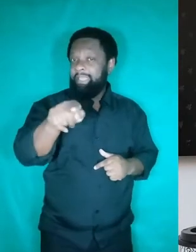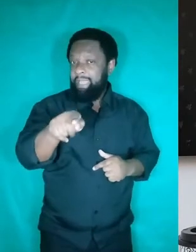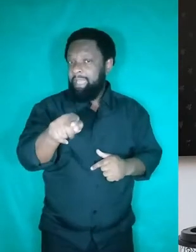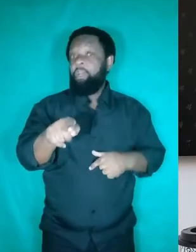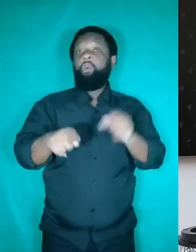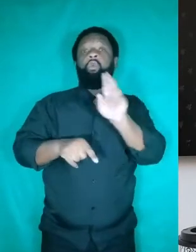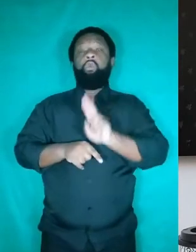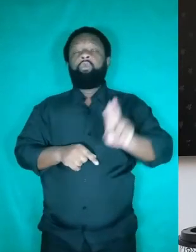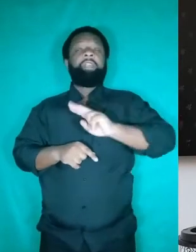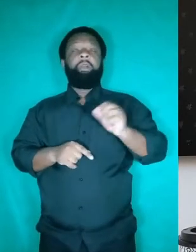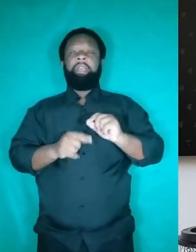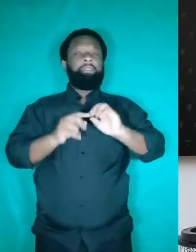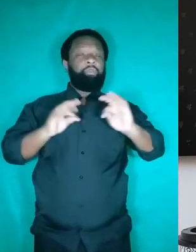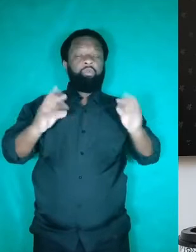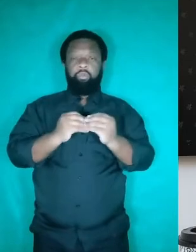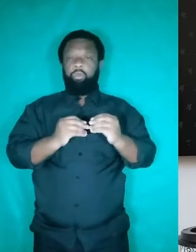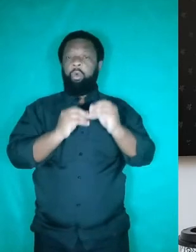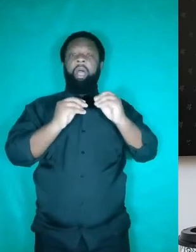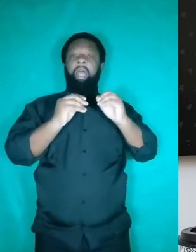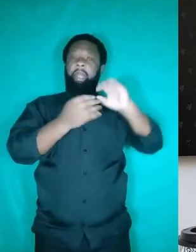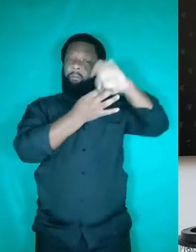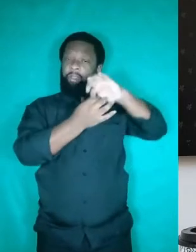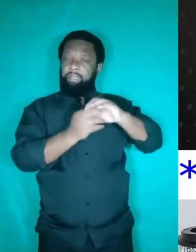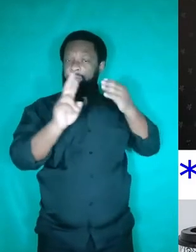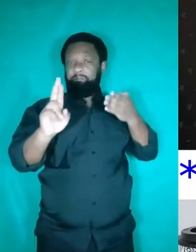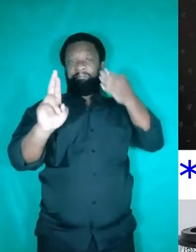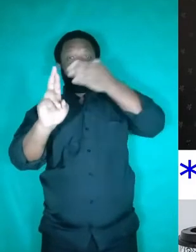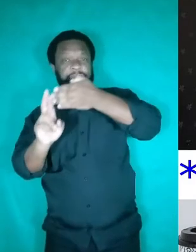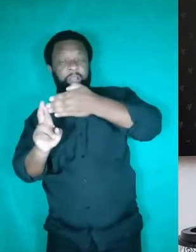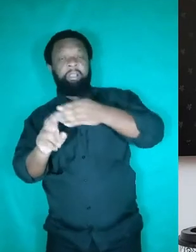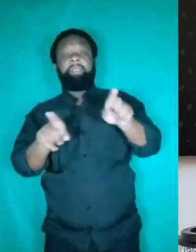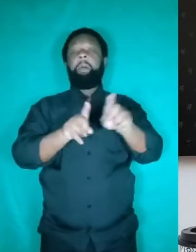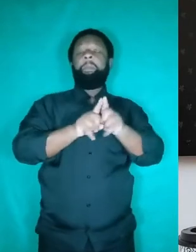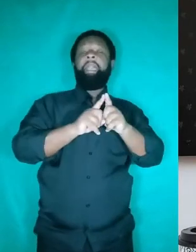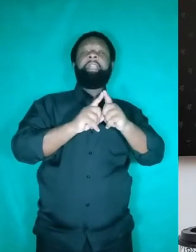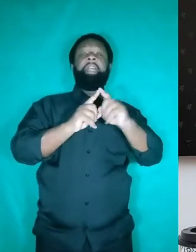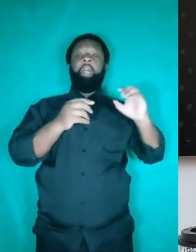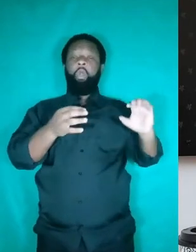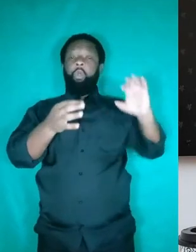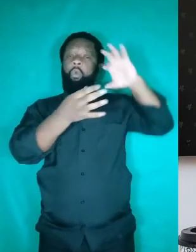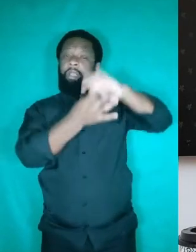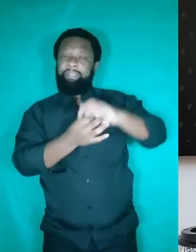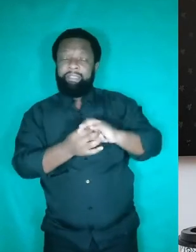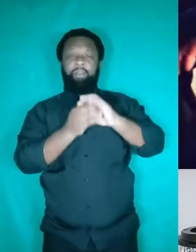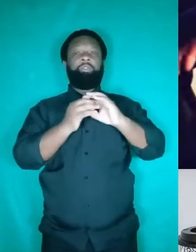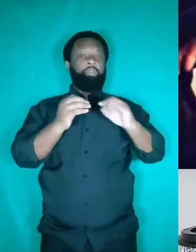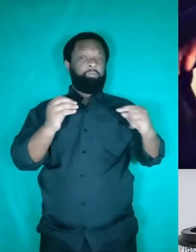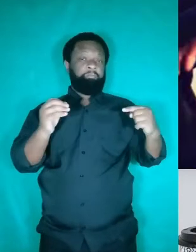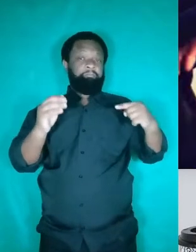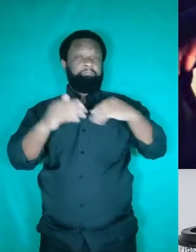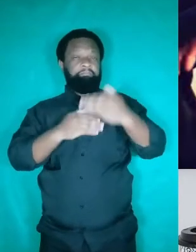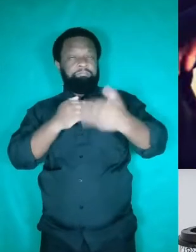use os recursos tanto de coesão referencial quanto de coesão textual, em todo o texto. Essa